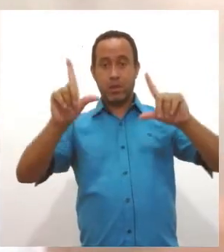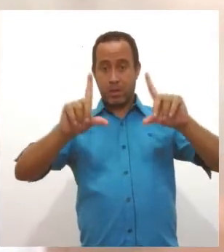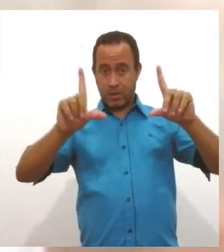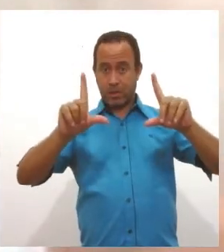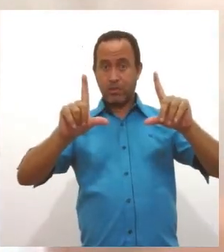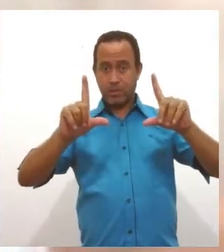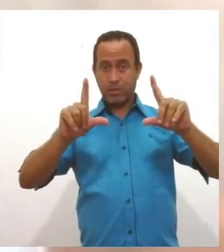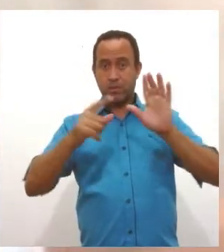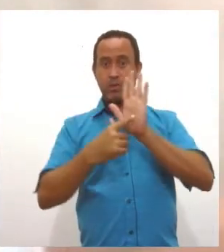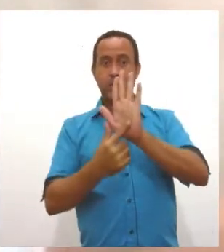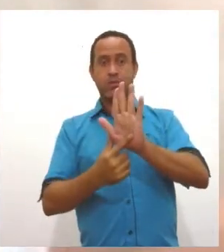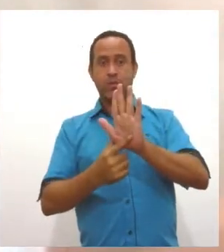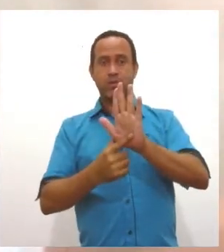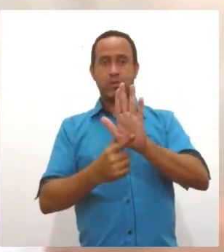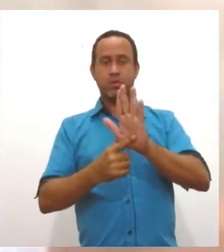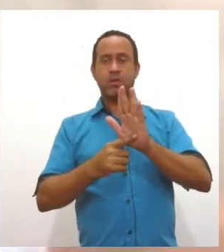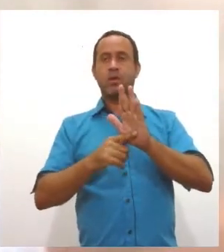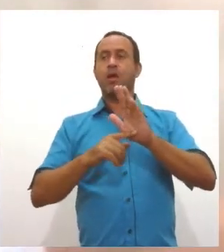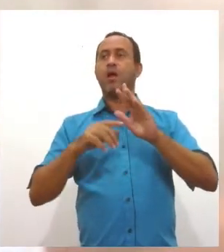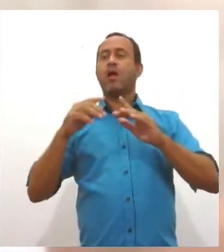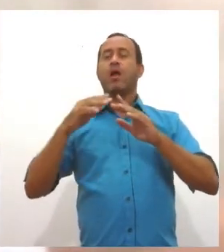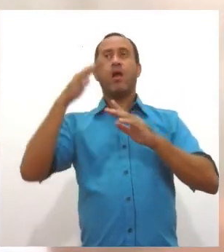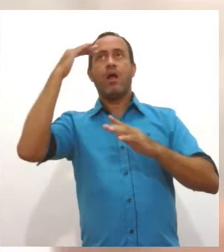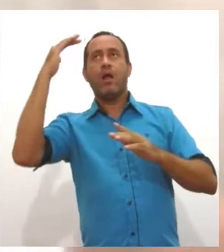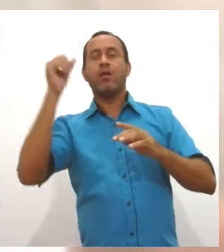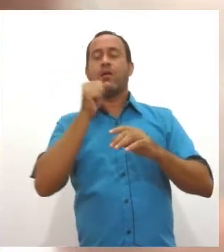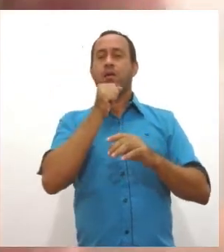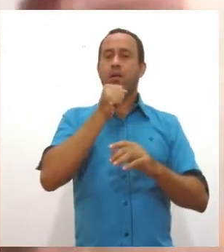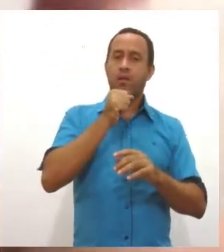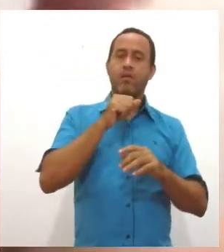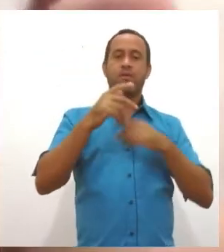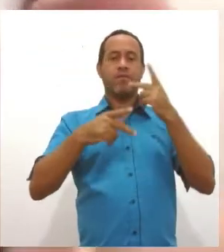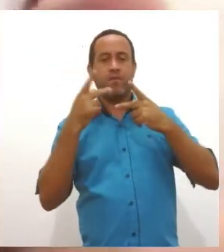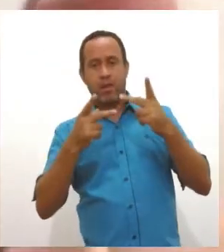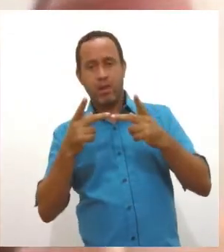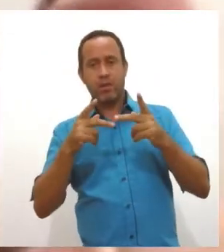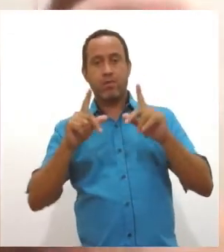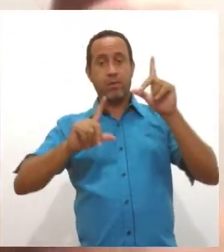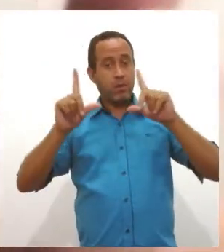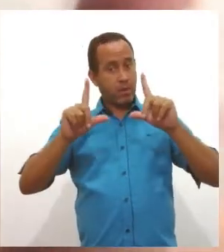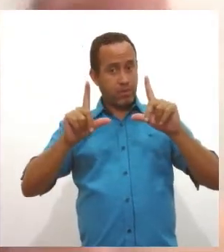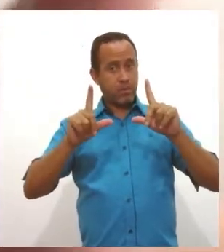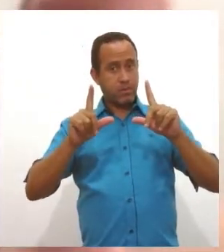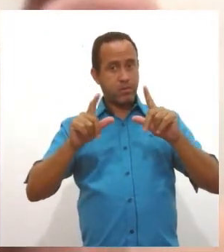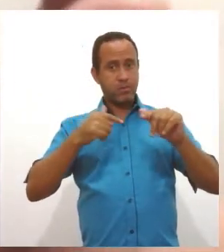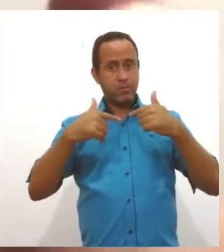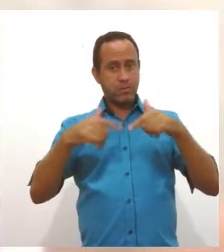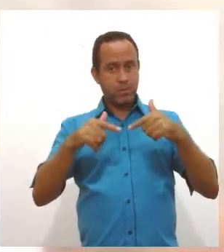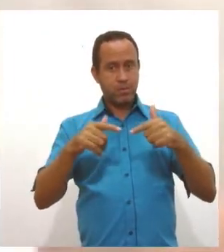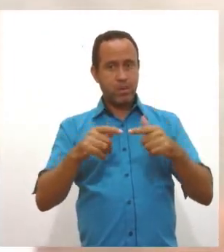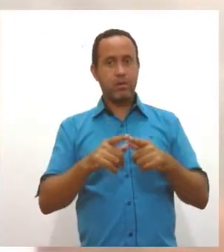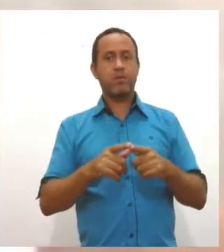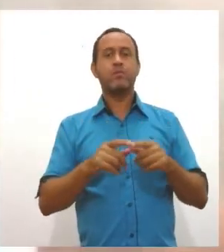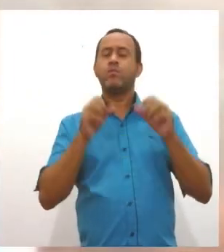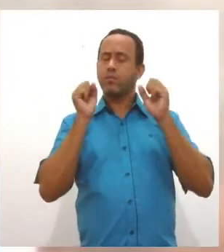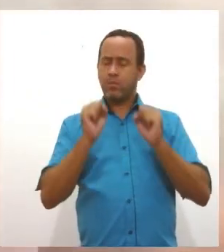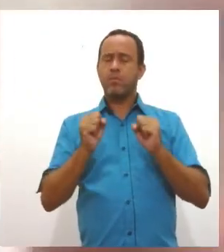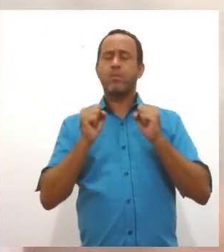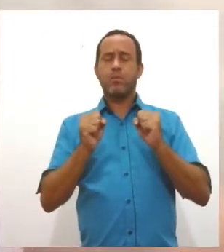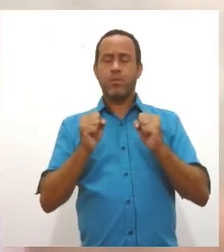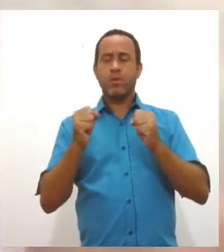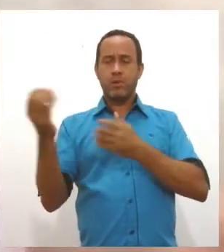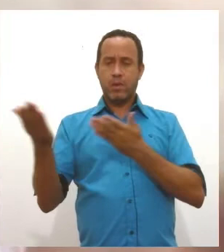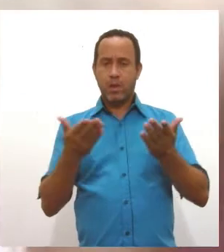de estarem nos altidores, nas propagandas, nas campanhas. Na questão do mercado de trabalho, oportunizar que as pessoas